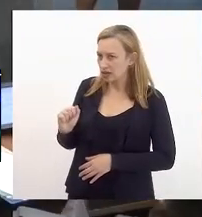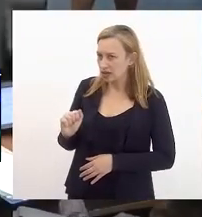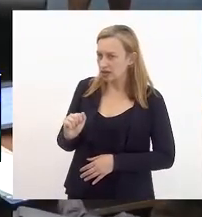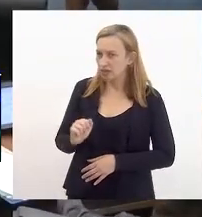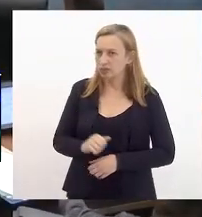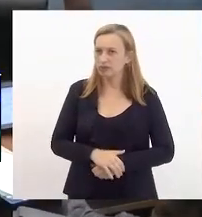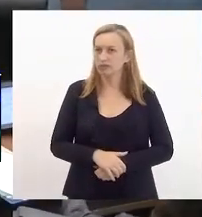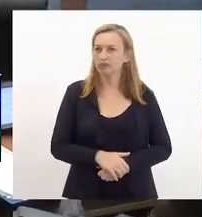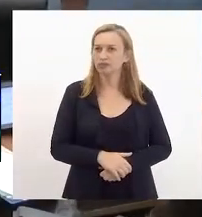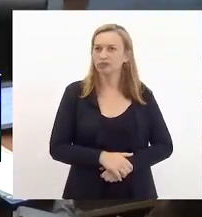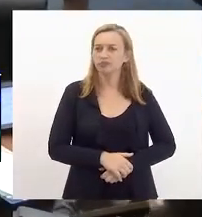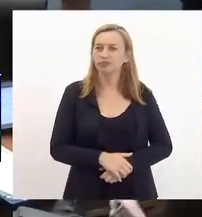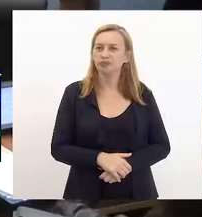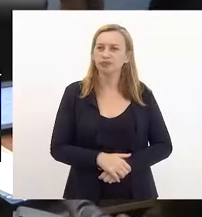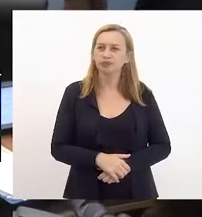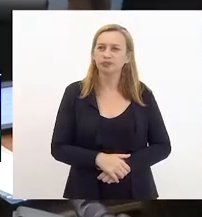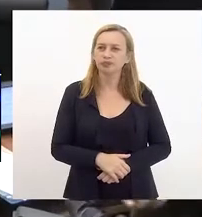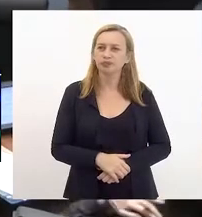Está,